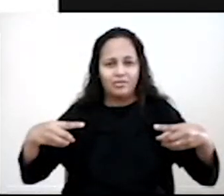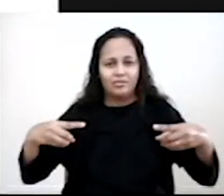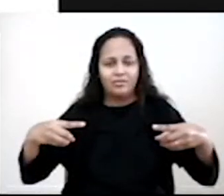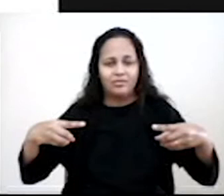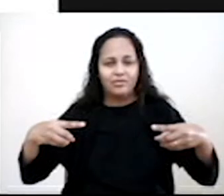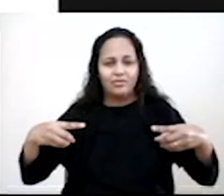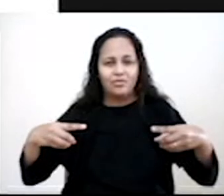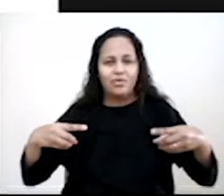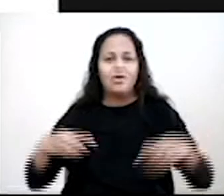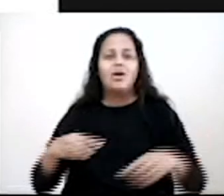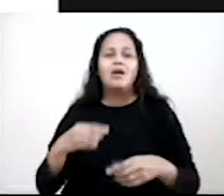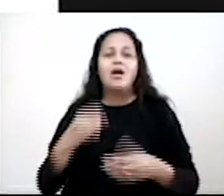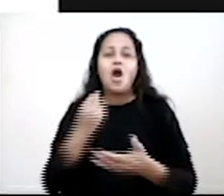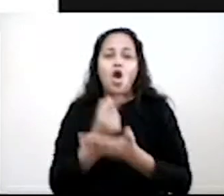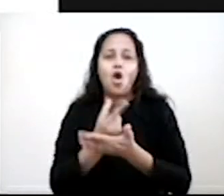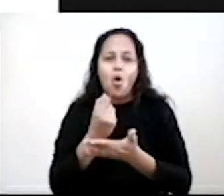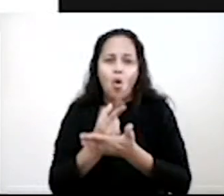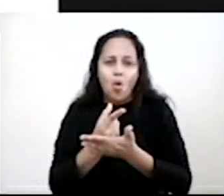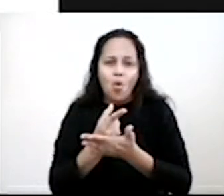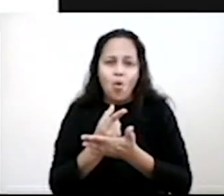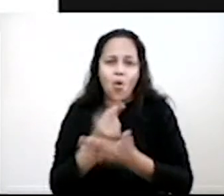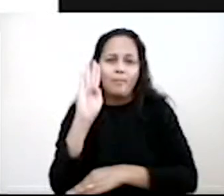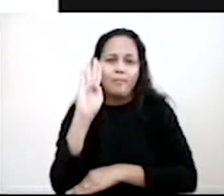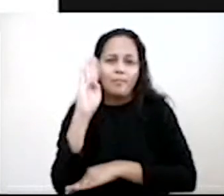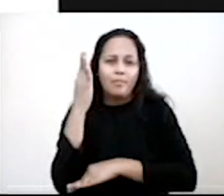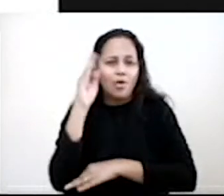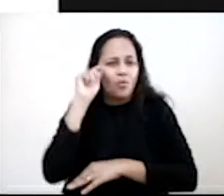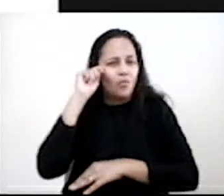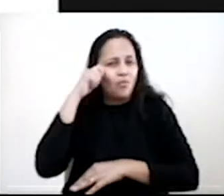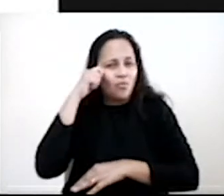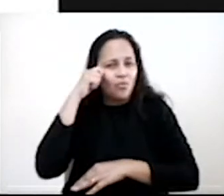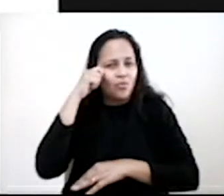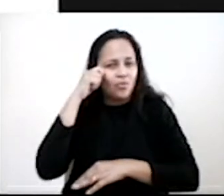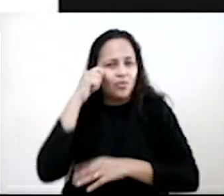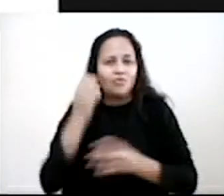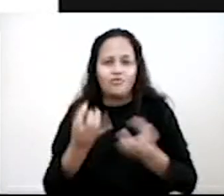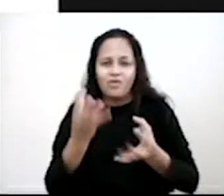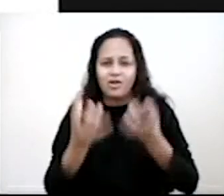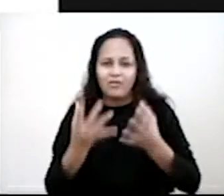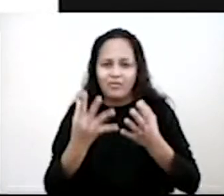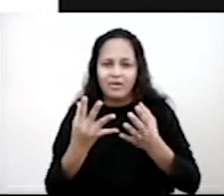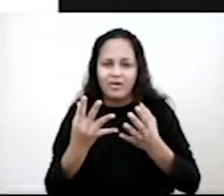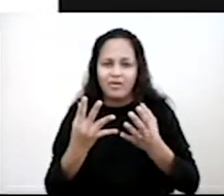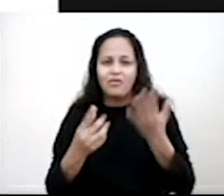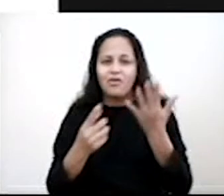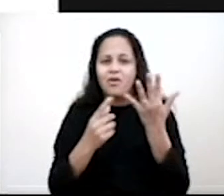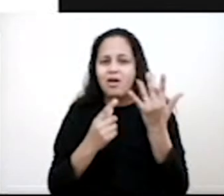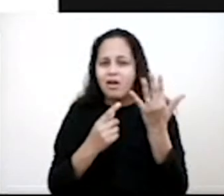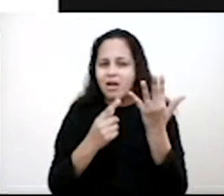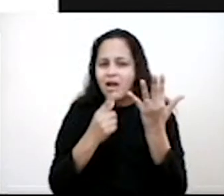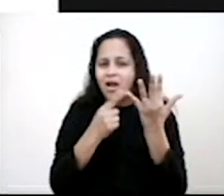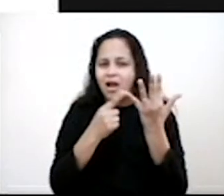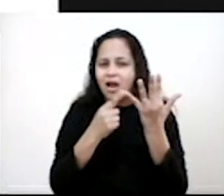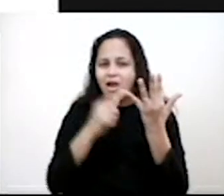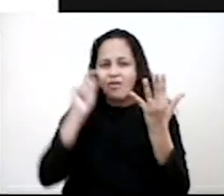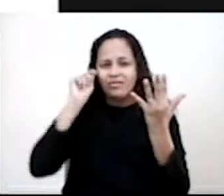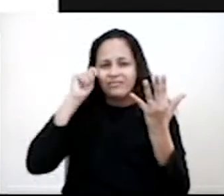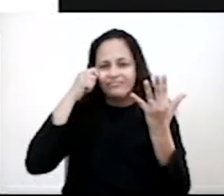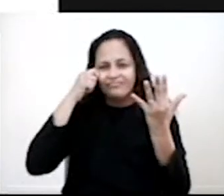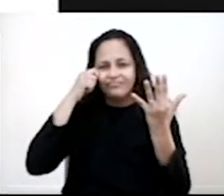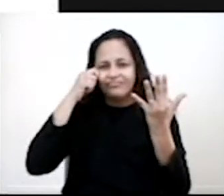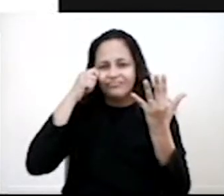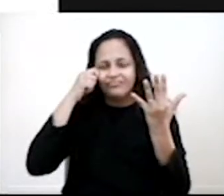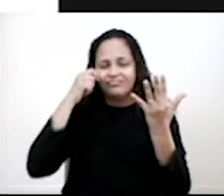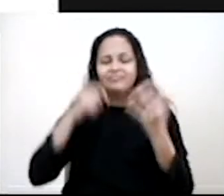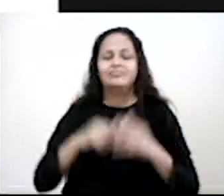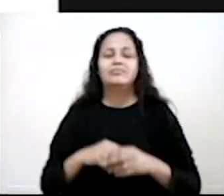Eles muitas vezes compram carvão vegetal manejado por dedos miúdos, unhas negras e pulmões manchados. Como aqueles